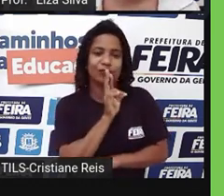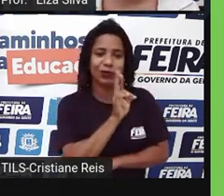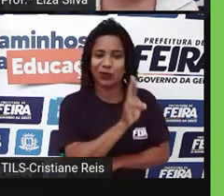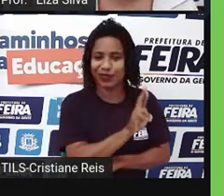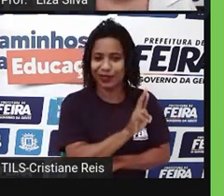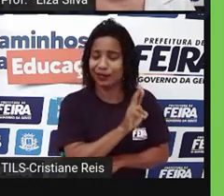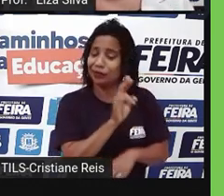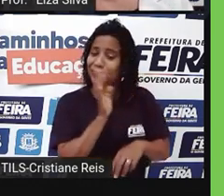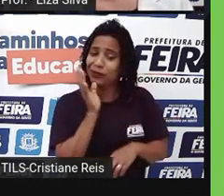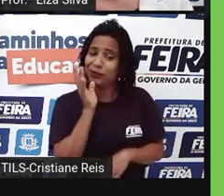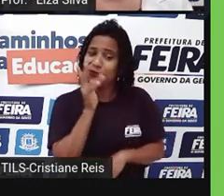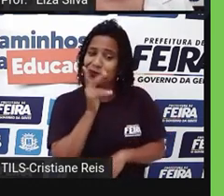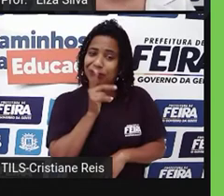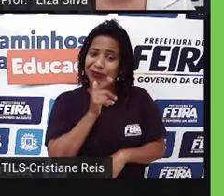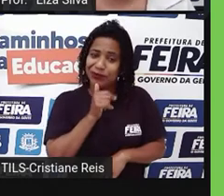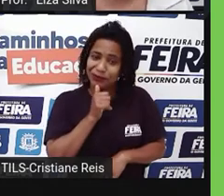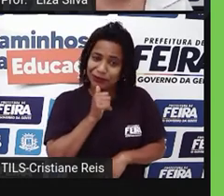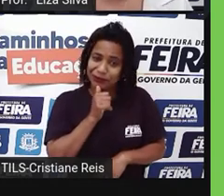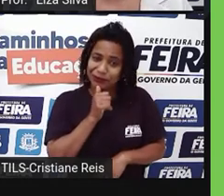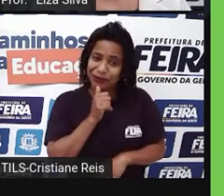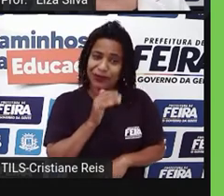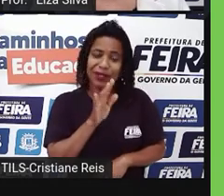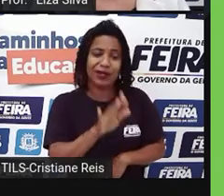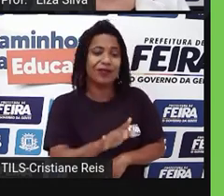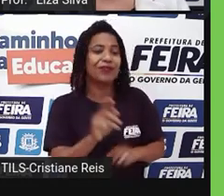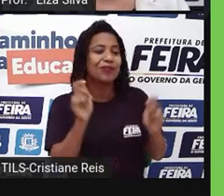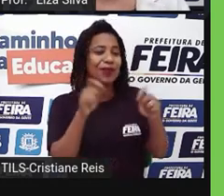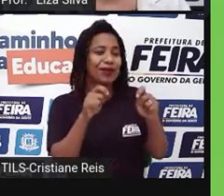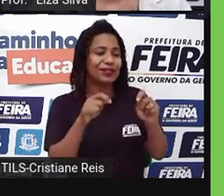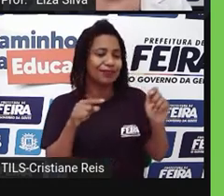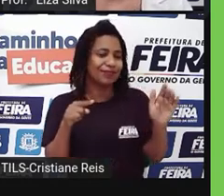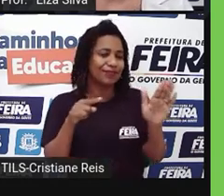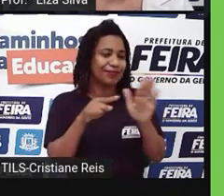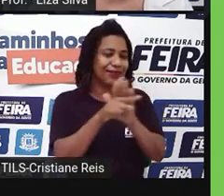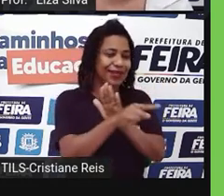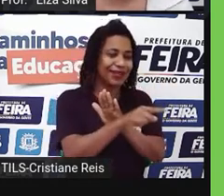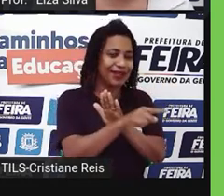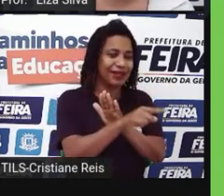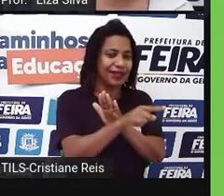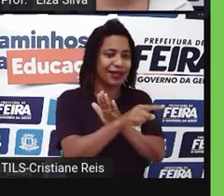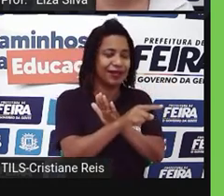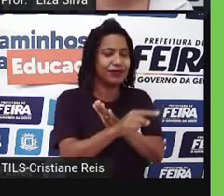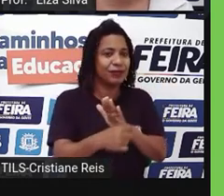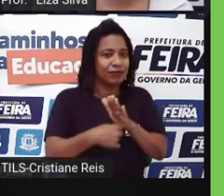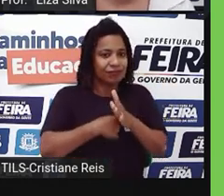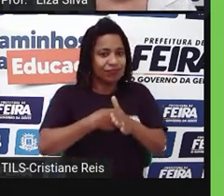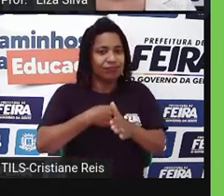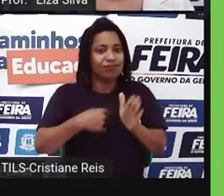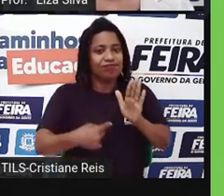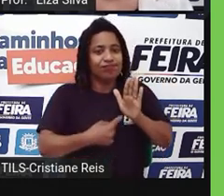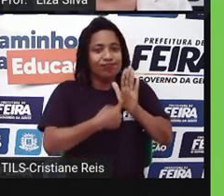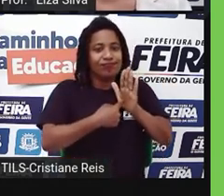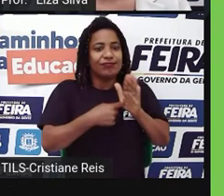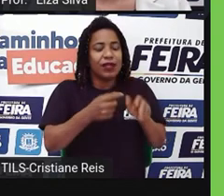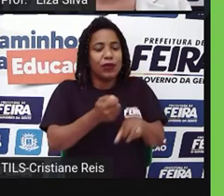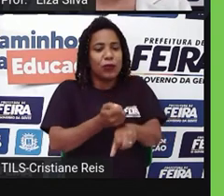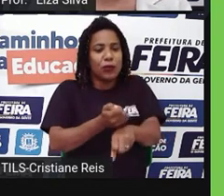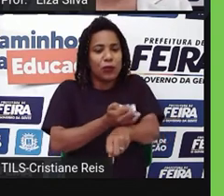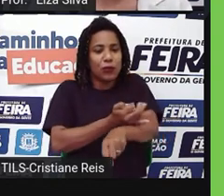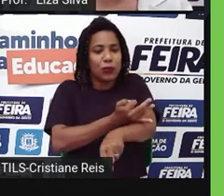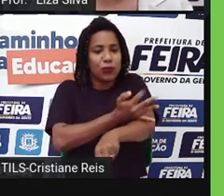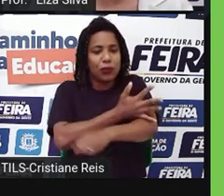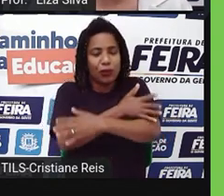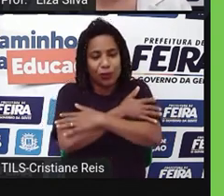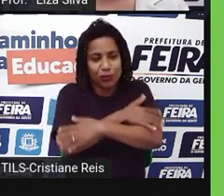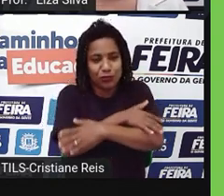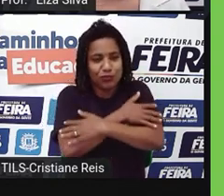você fez despertou nele alguma memória afetiva e aí traz uma certa emoção. Então, nós temos